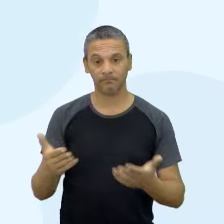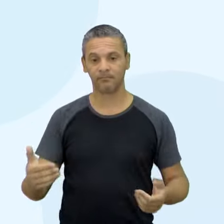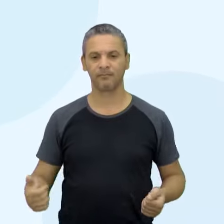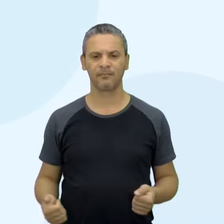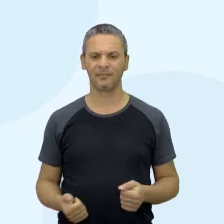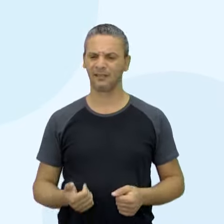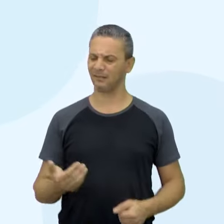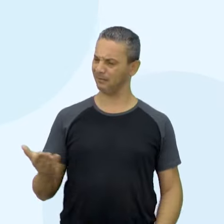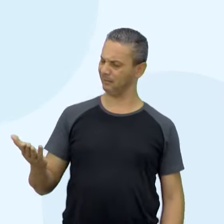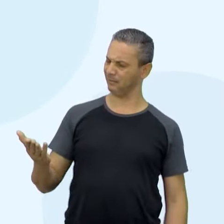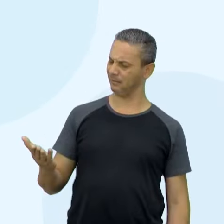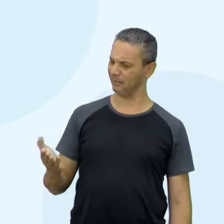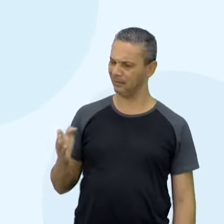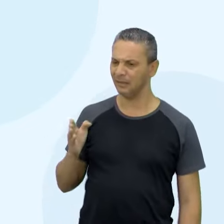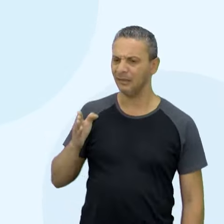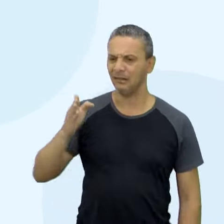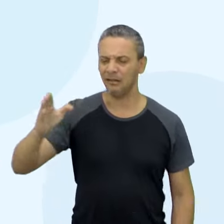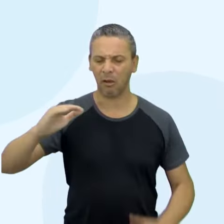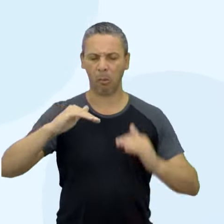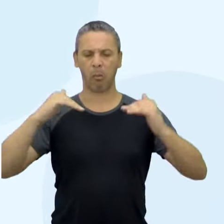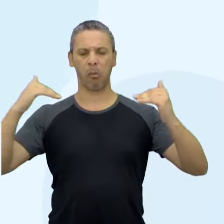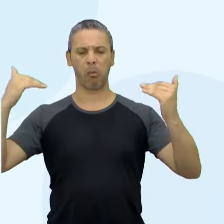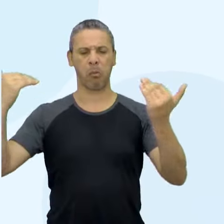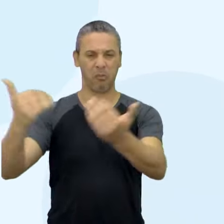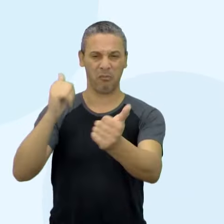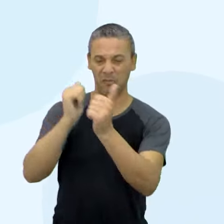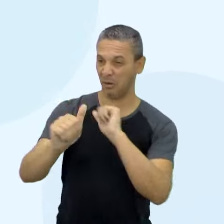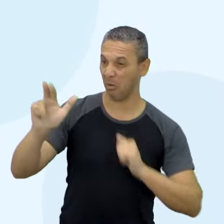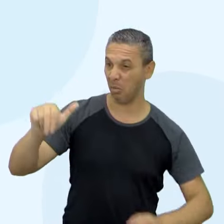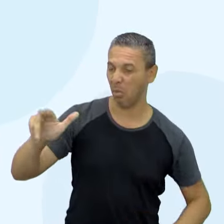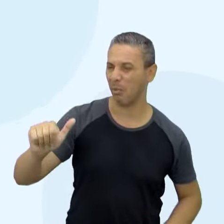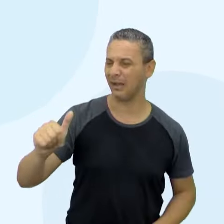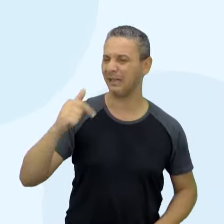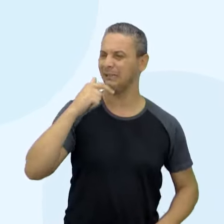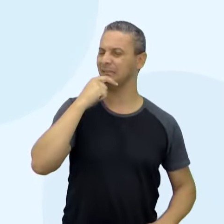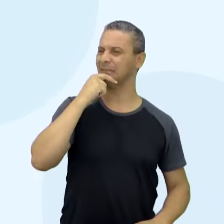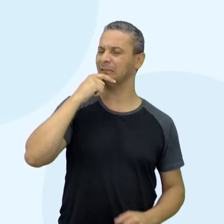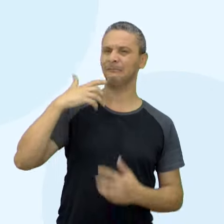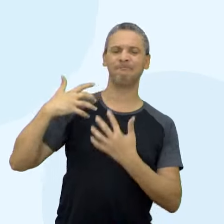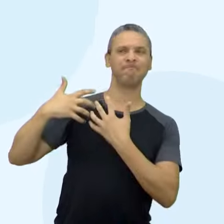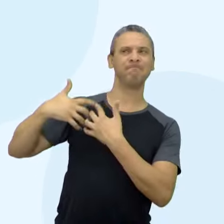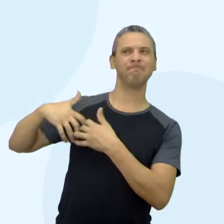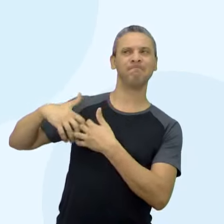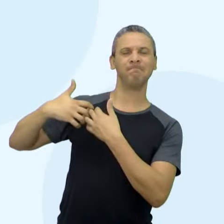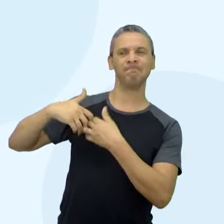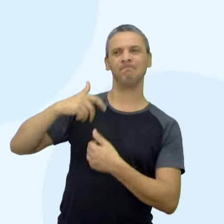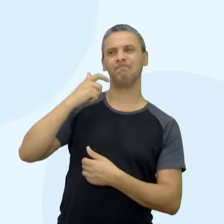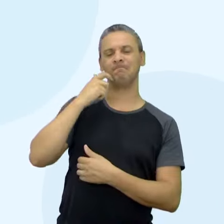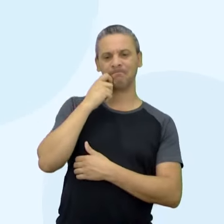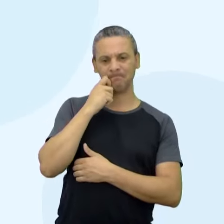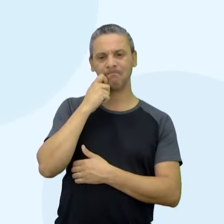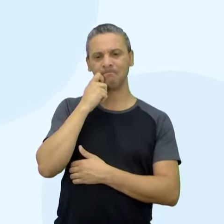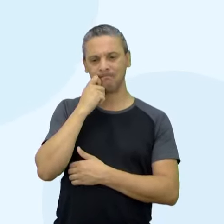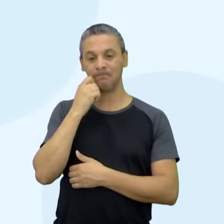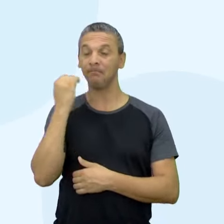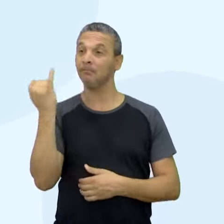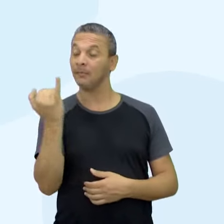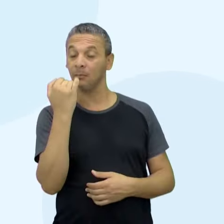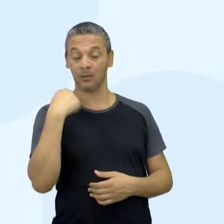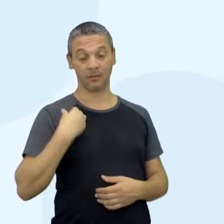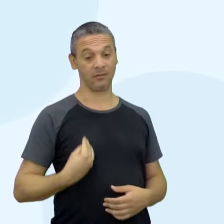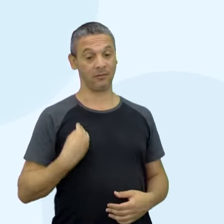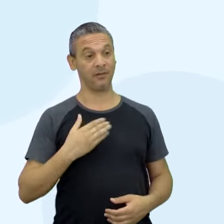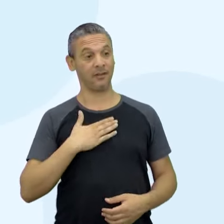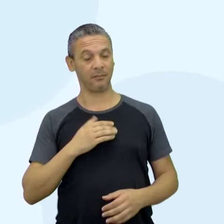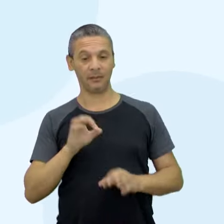Como assim nunca fui a um estádio? Assim começou o questionamento que me levou a uma das mais sensacionais aventuras de minha